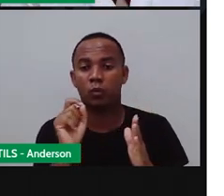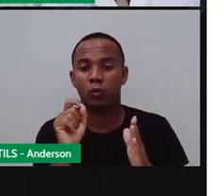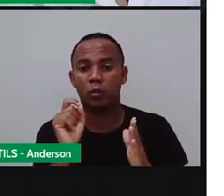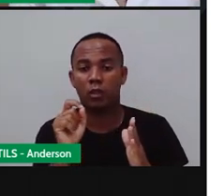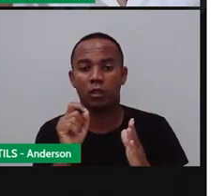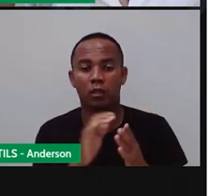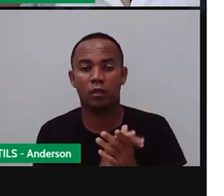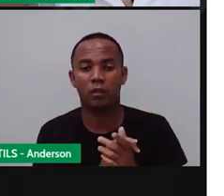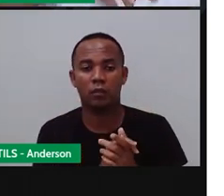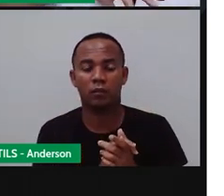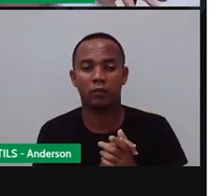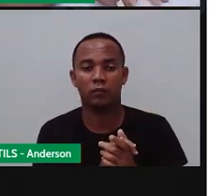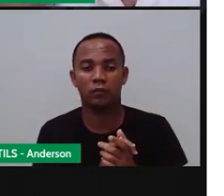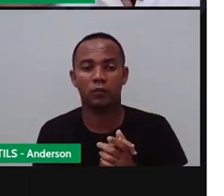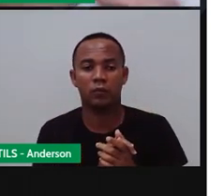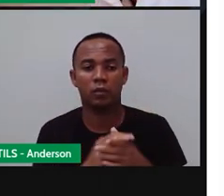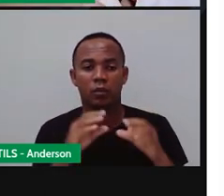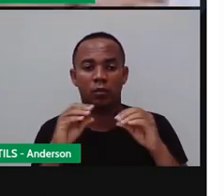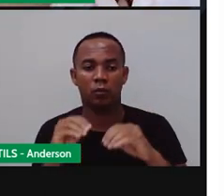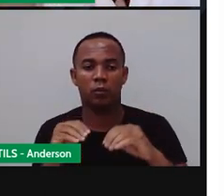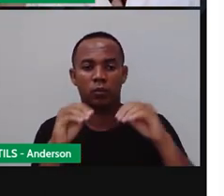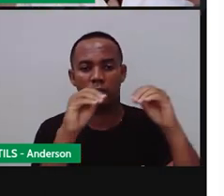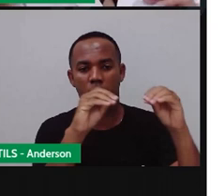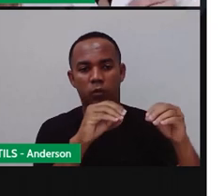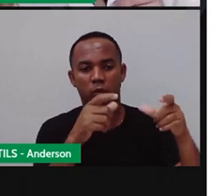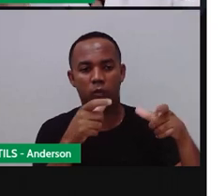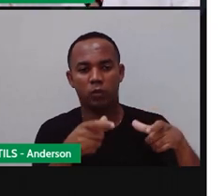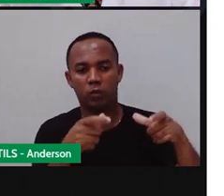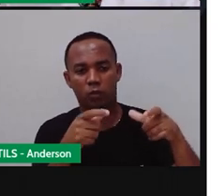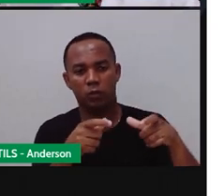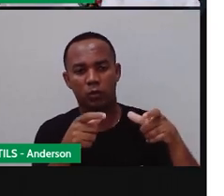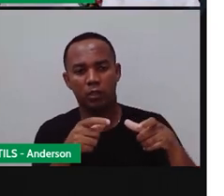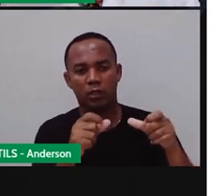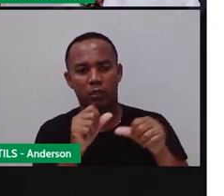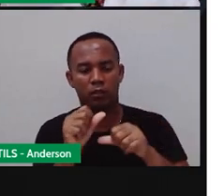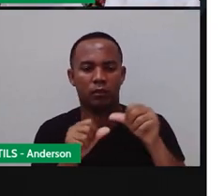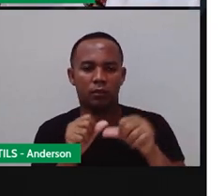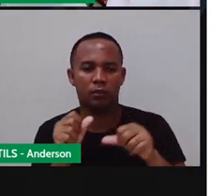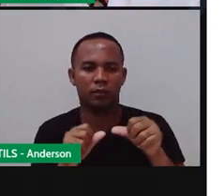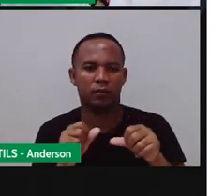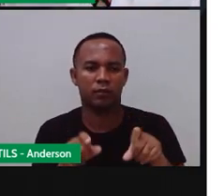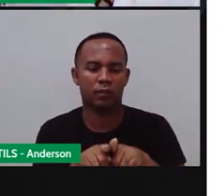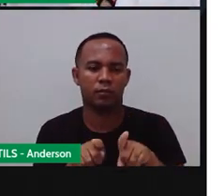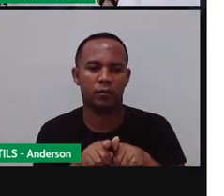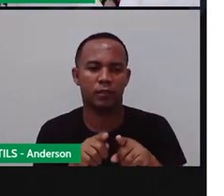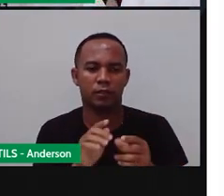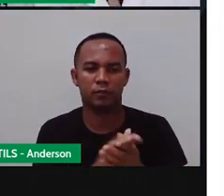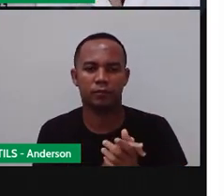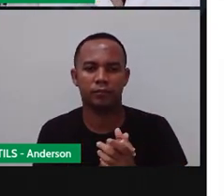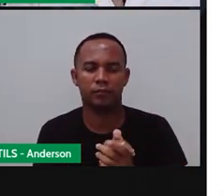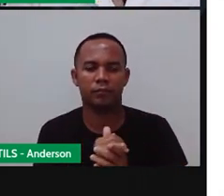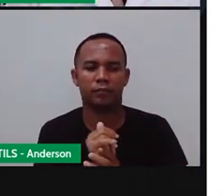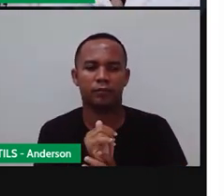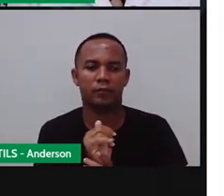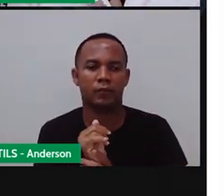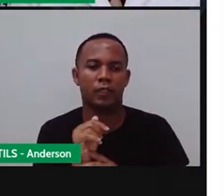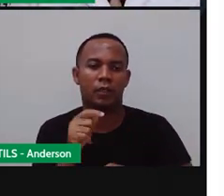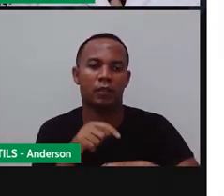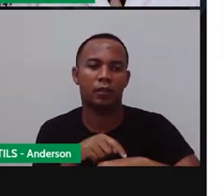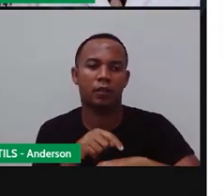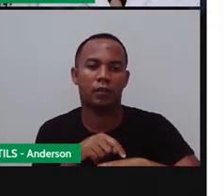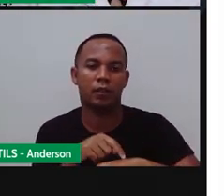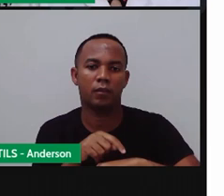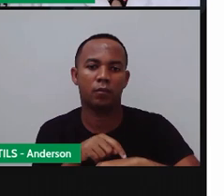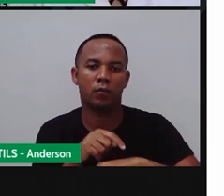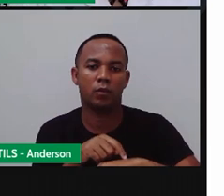da água de um recipiente maior para esse outro recipiente. Que é o quê? O tempo vai ser